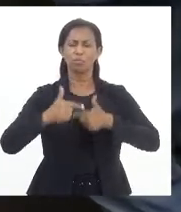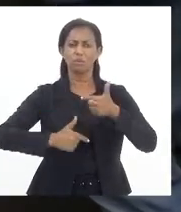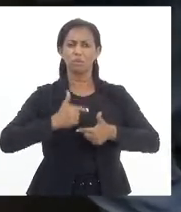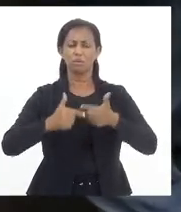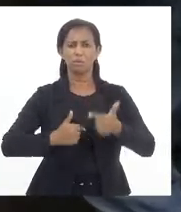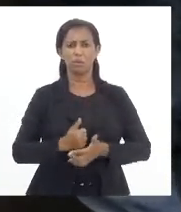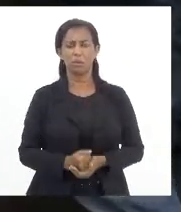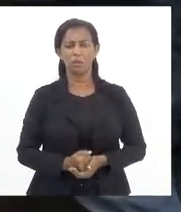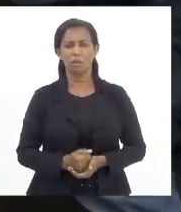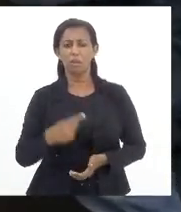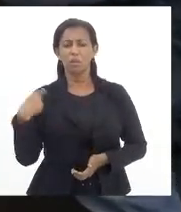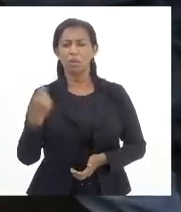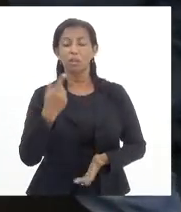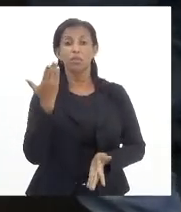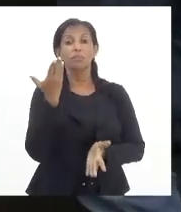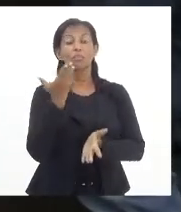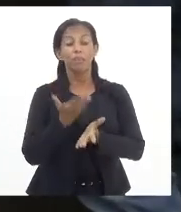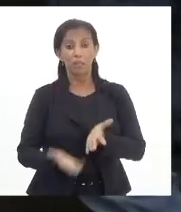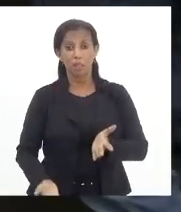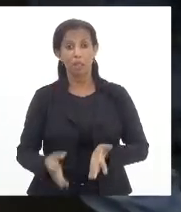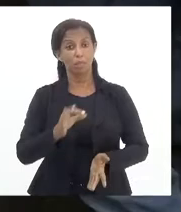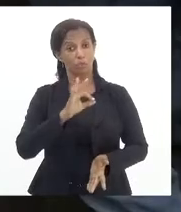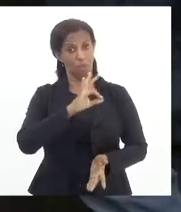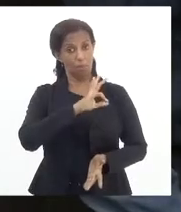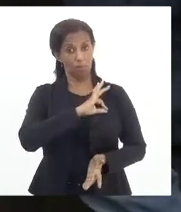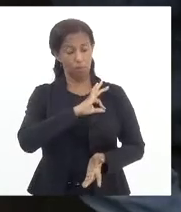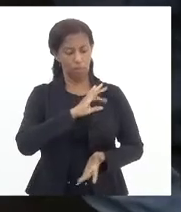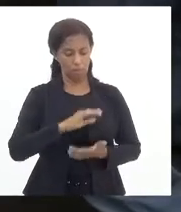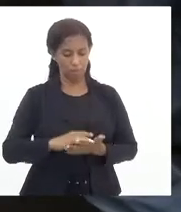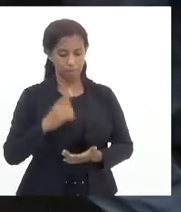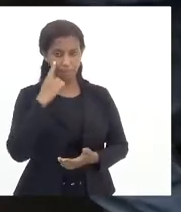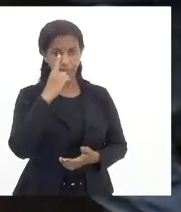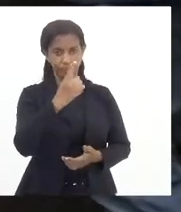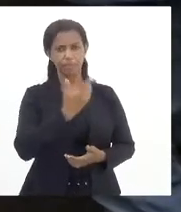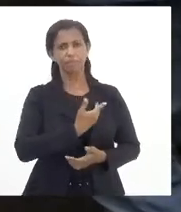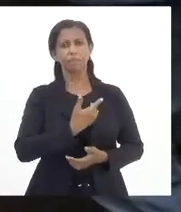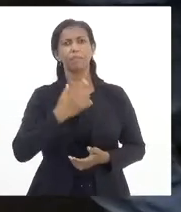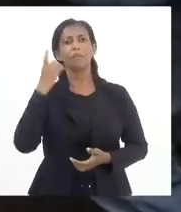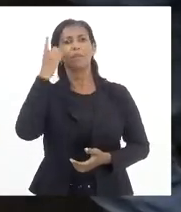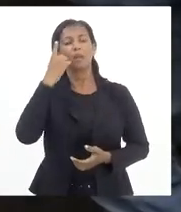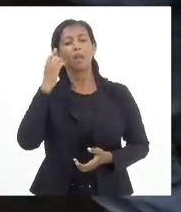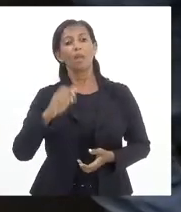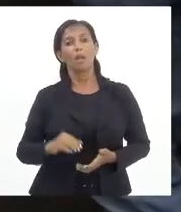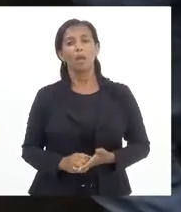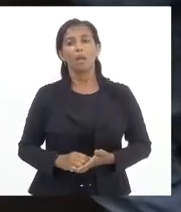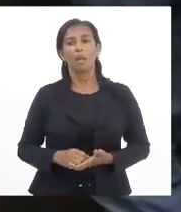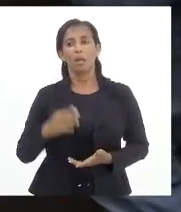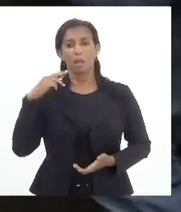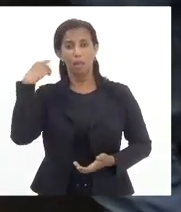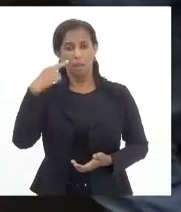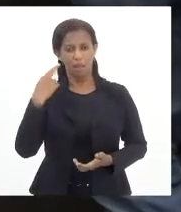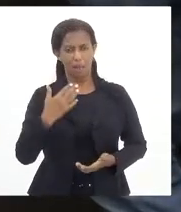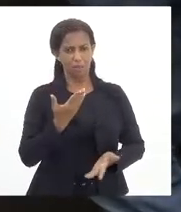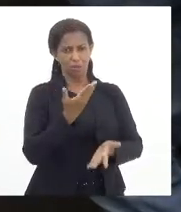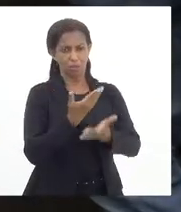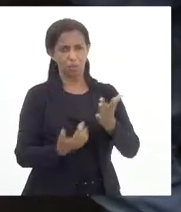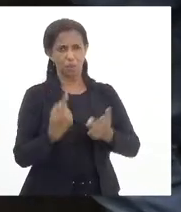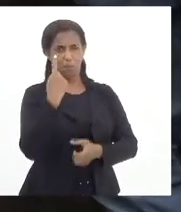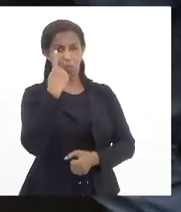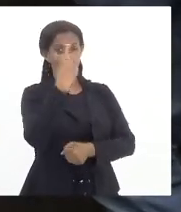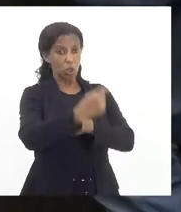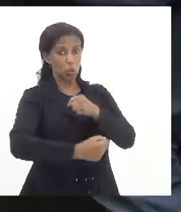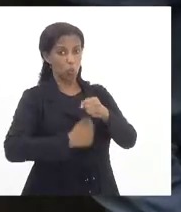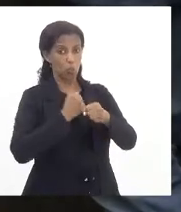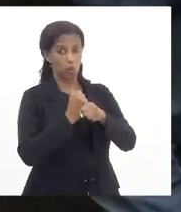Nós perdemos a Polícia Civil do Estado de Rio de Janeiro, meus colegas deputados. Renata, nós perdemos em um ano e pouco de Covid,